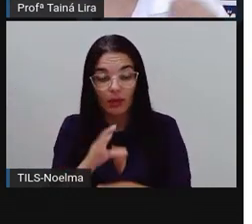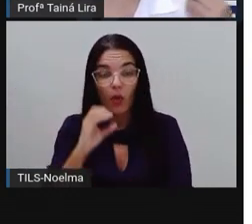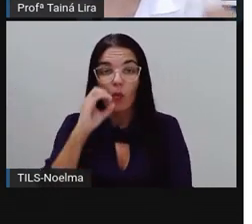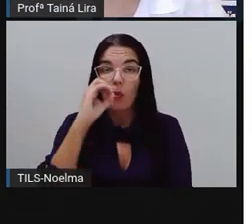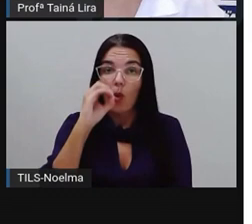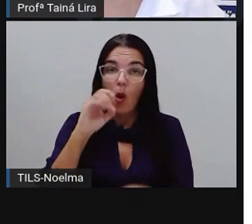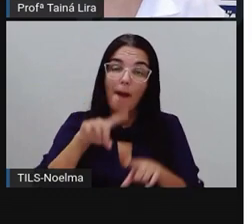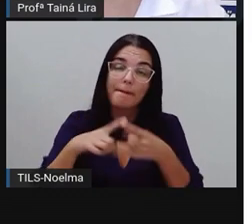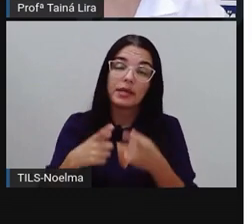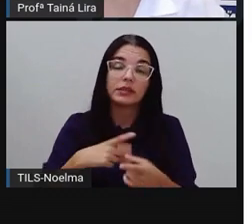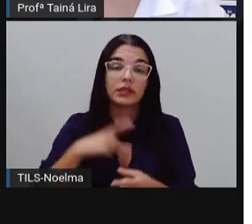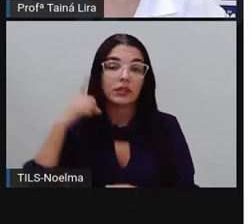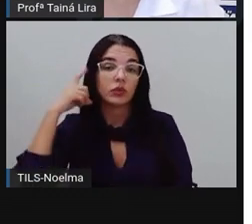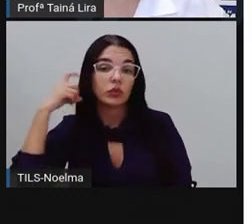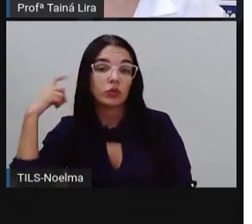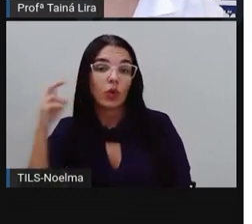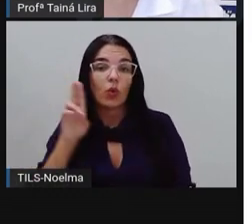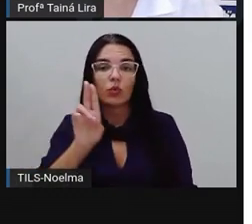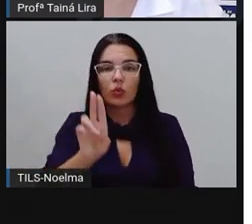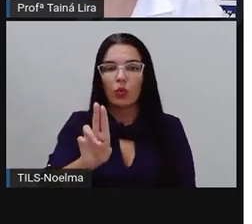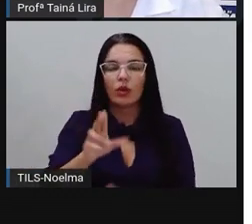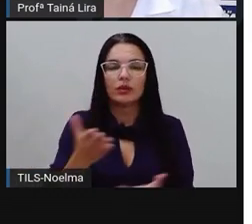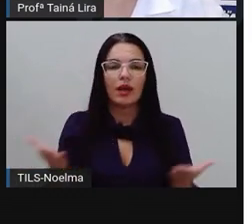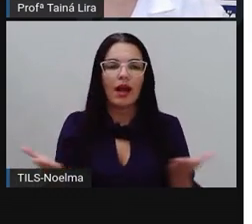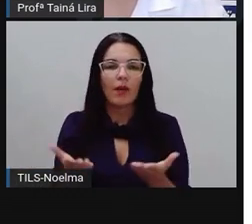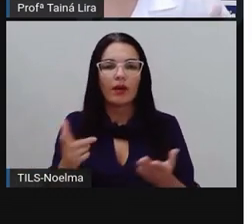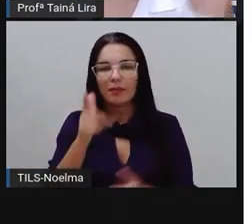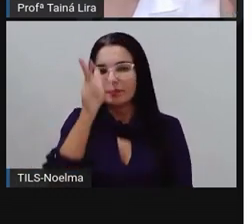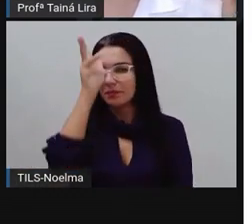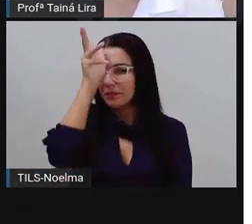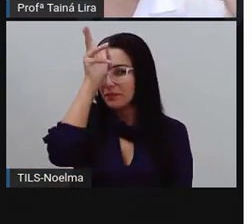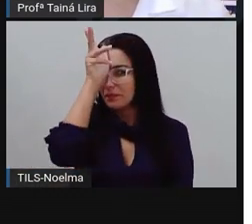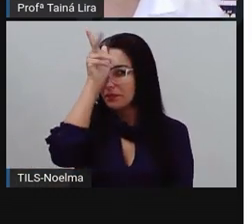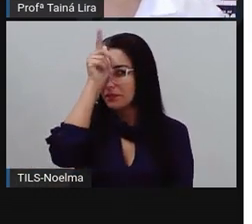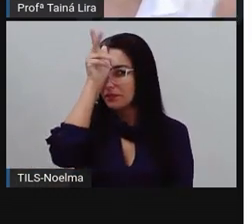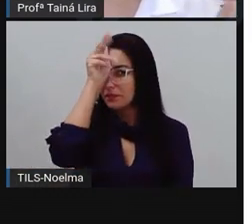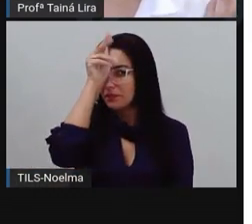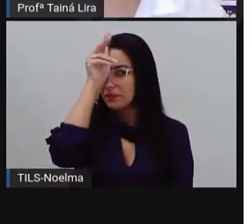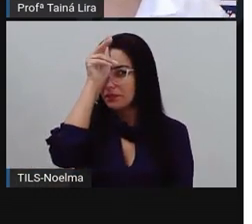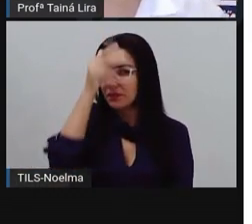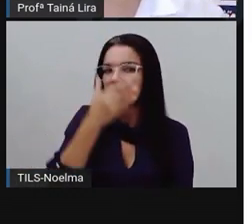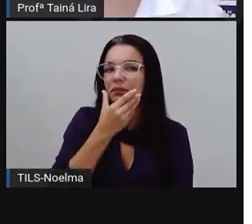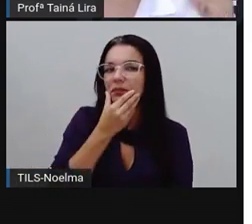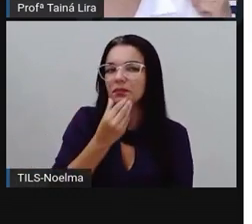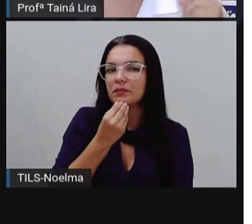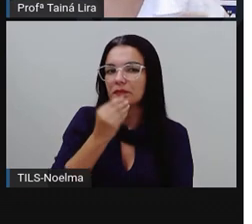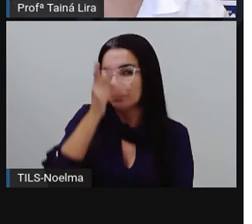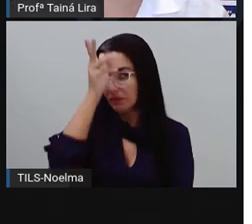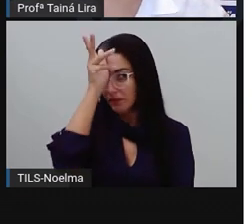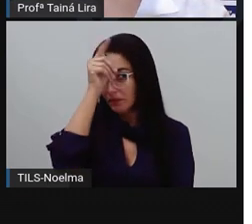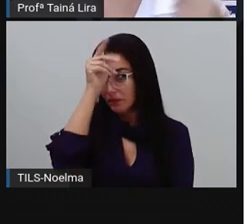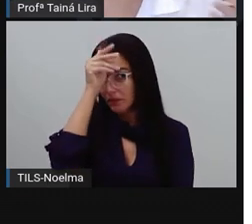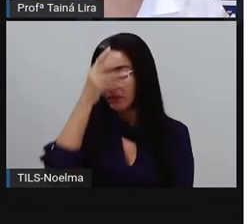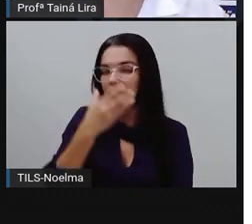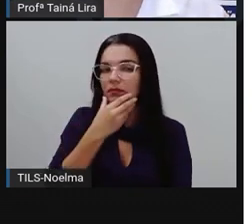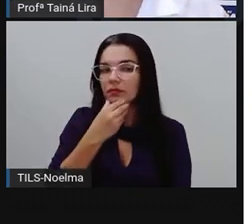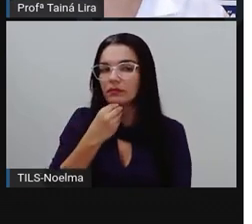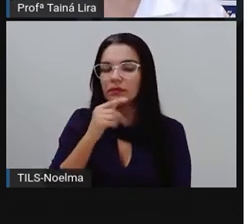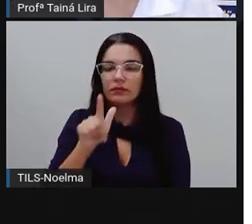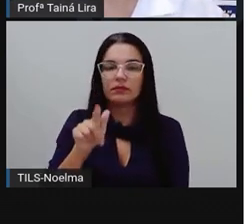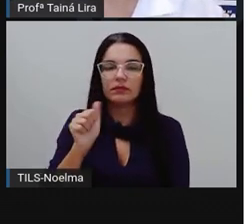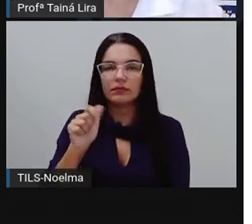mas tem o som de u. Galo. Galo, até nós acabamos de ver, né? A palavrinha